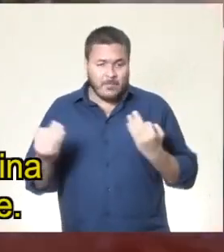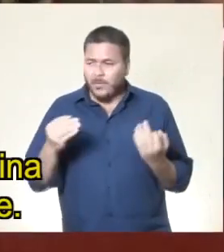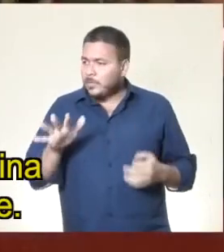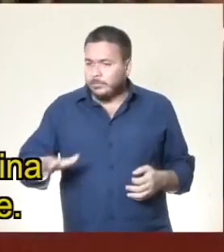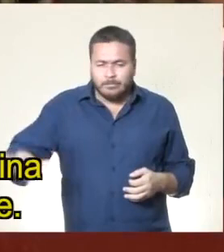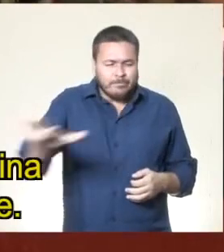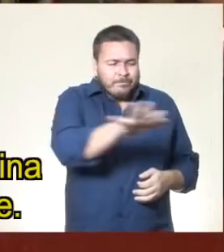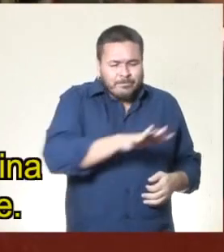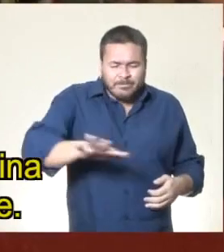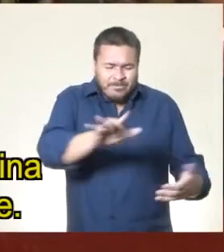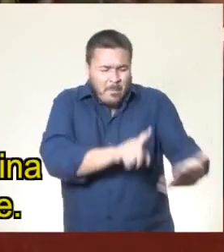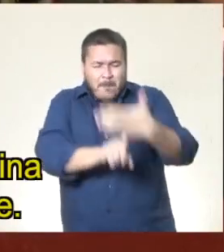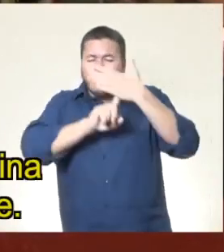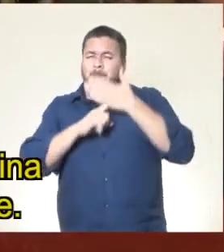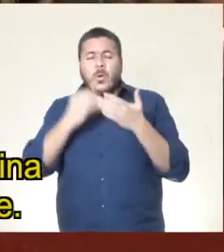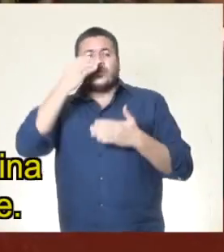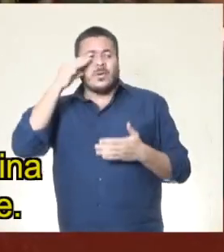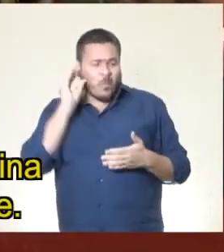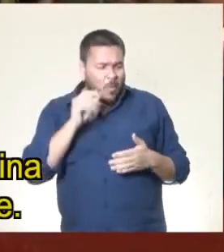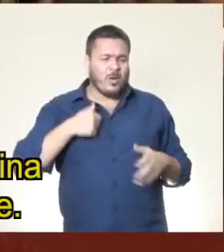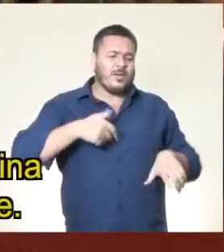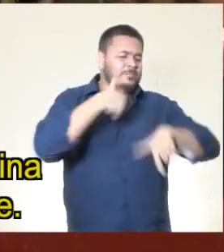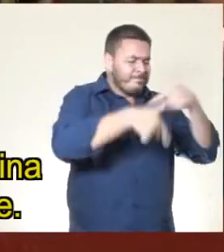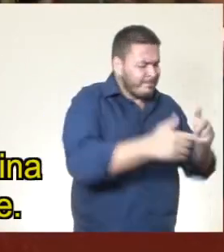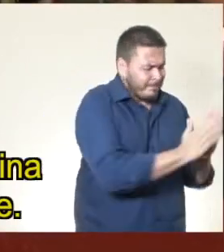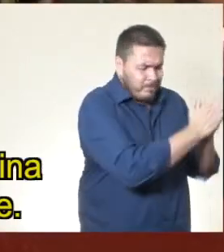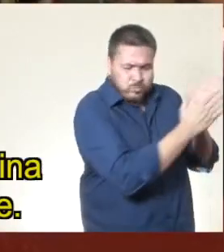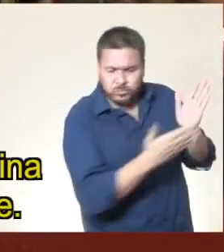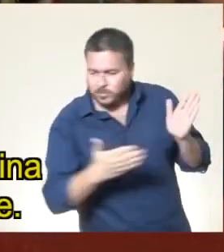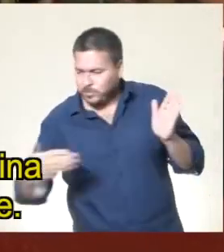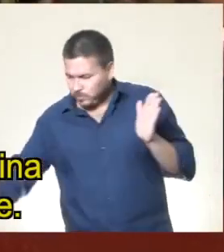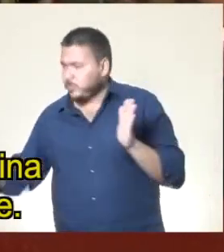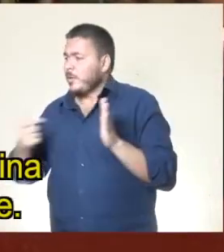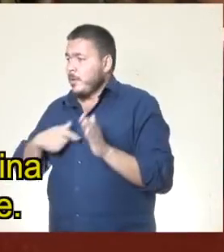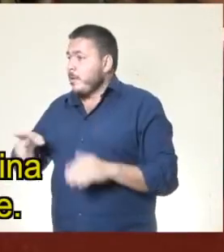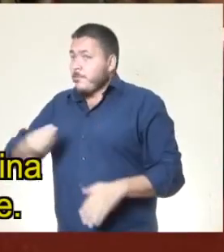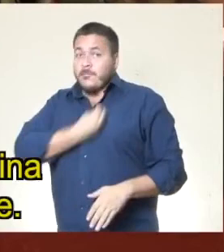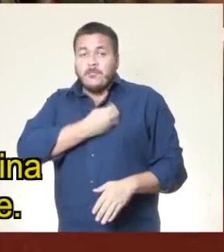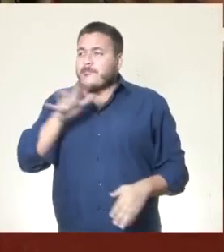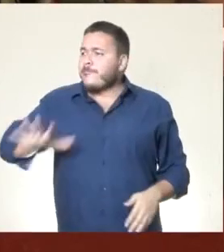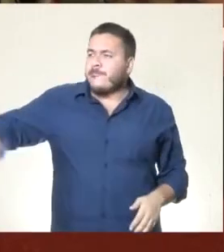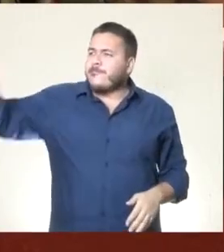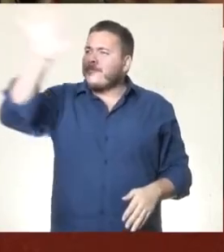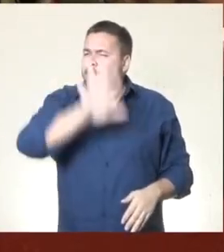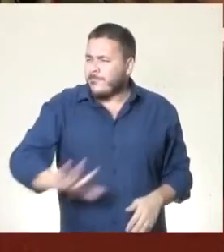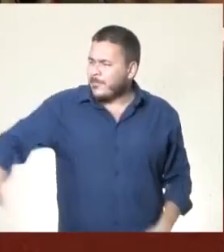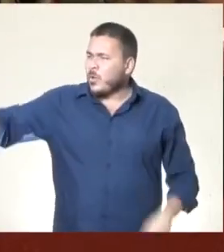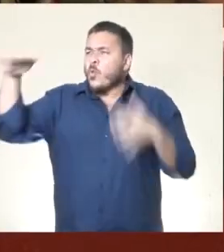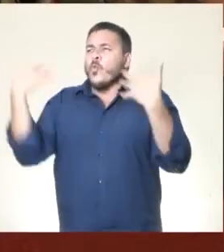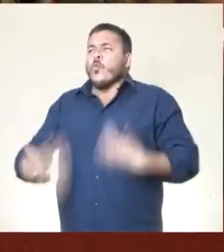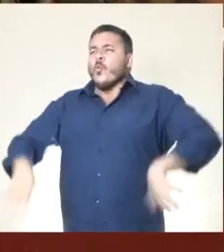devolve Cora Coralina por inteiro. A sua obra, o seu legado, a sua presença. Há uma